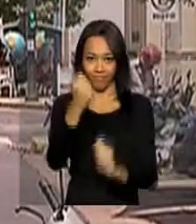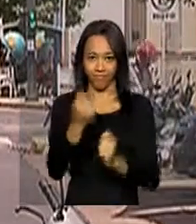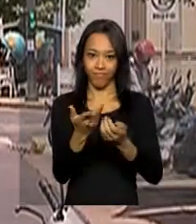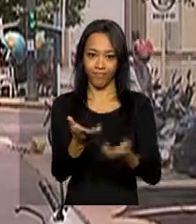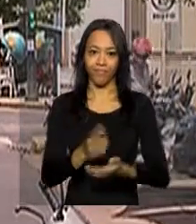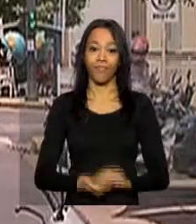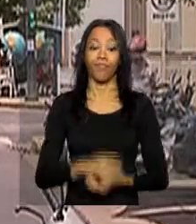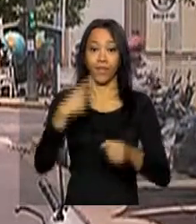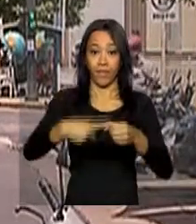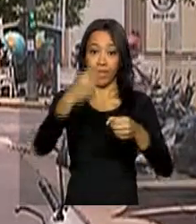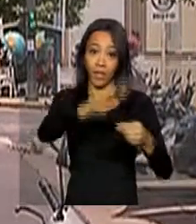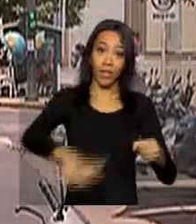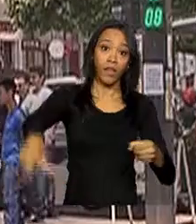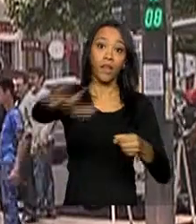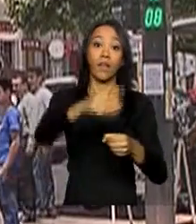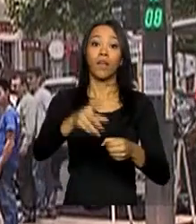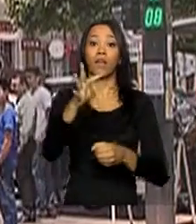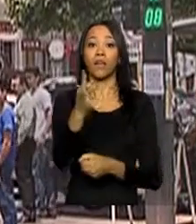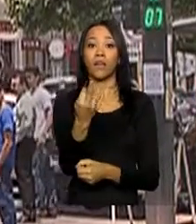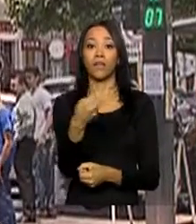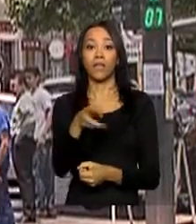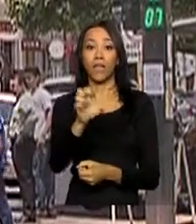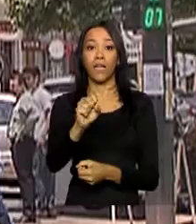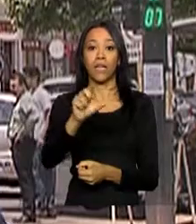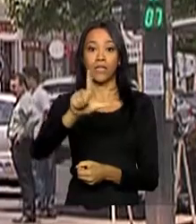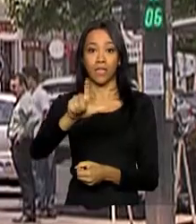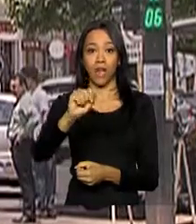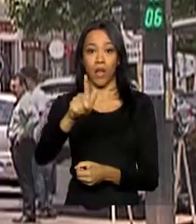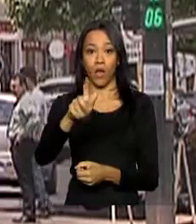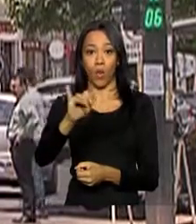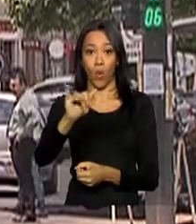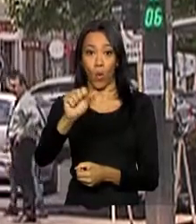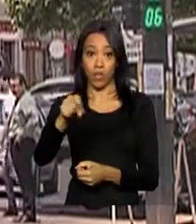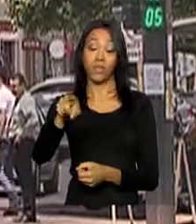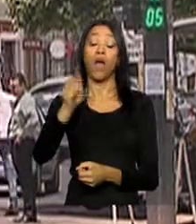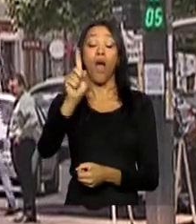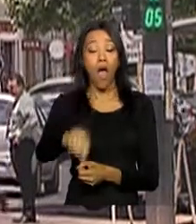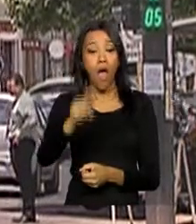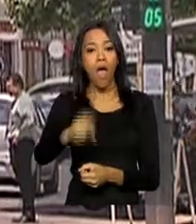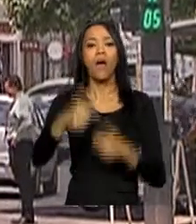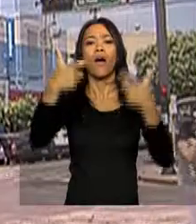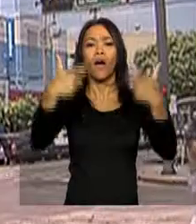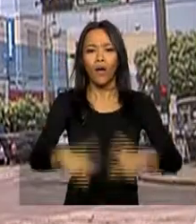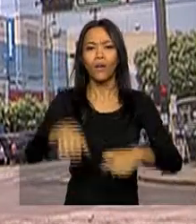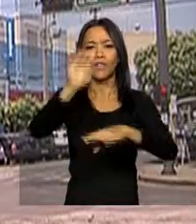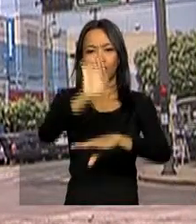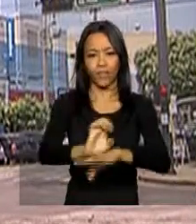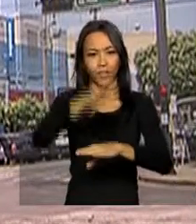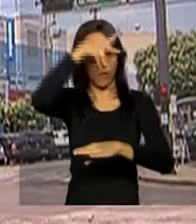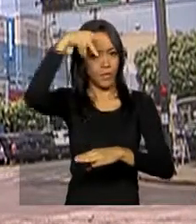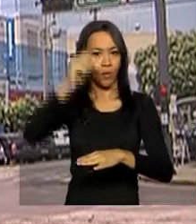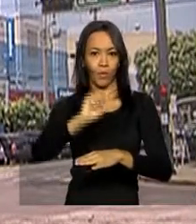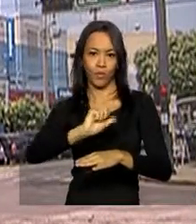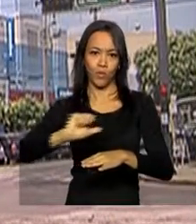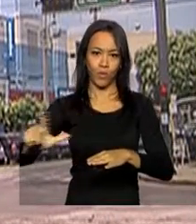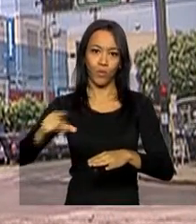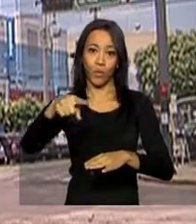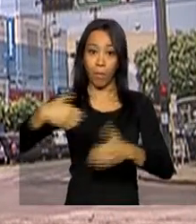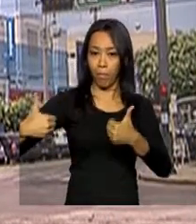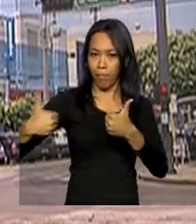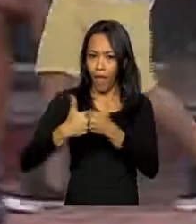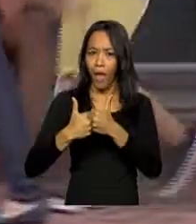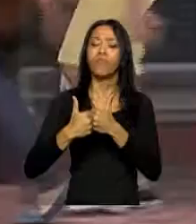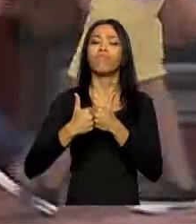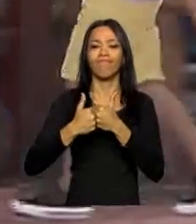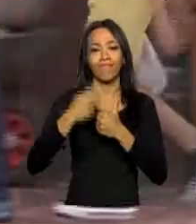Três Lagoas, no Mato Grosso do Sul, fica a pouco mais de 300 quilômetros da capital Campo Grande. A cidade, perto da divisa com